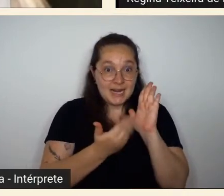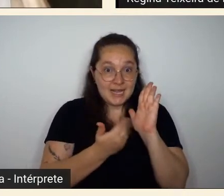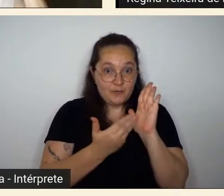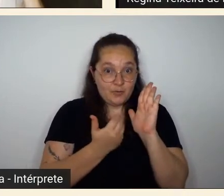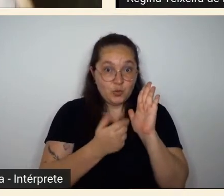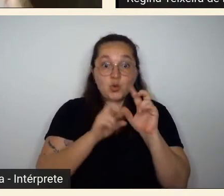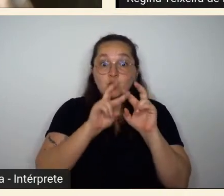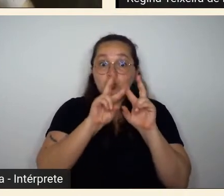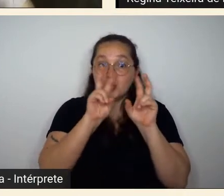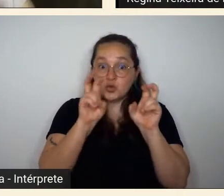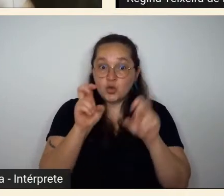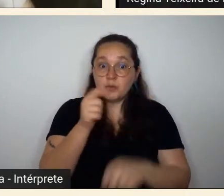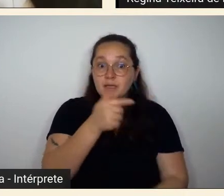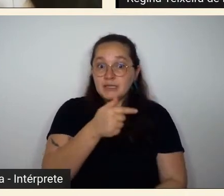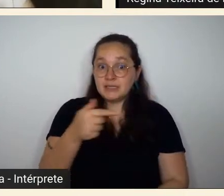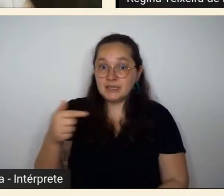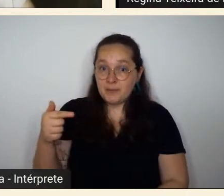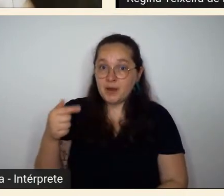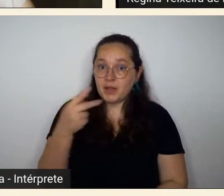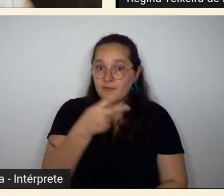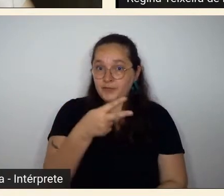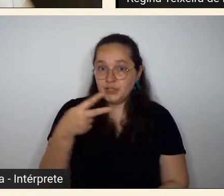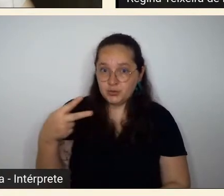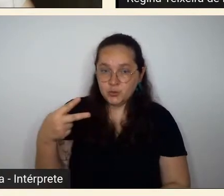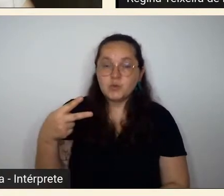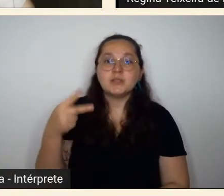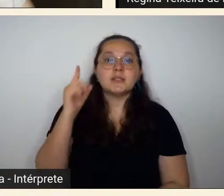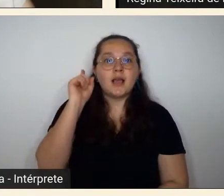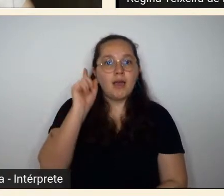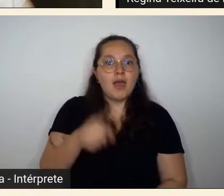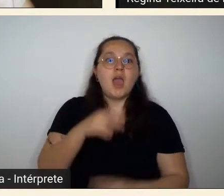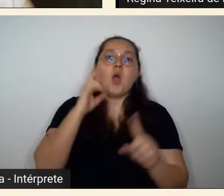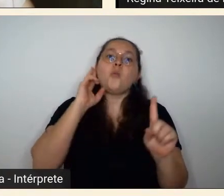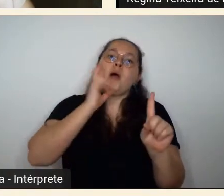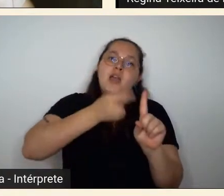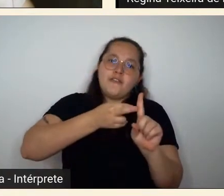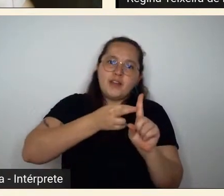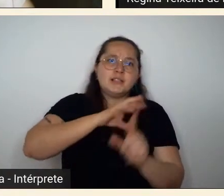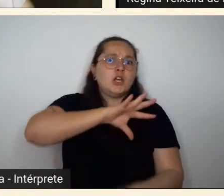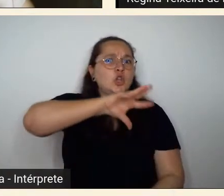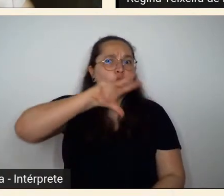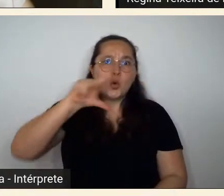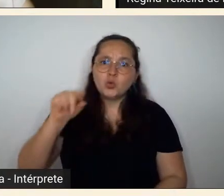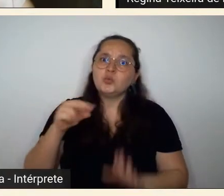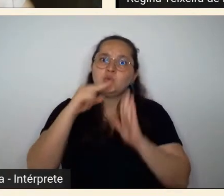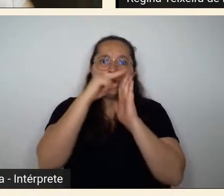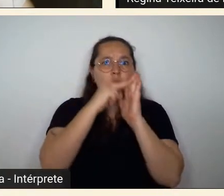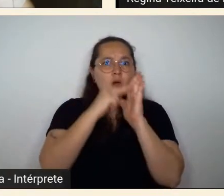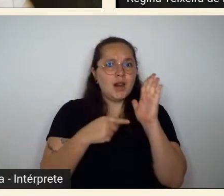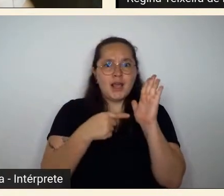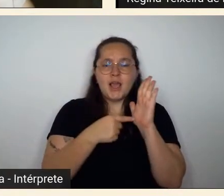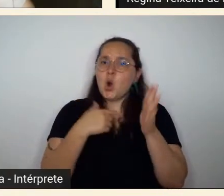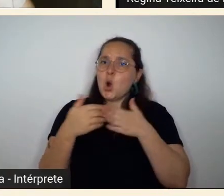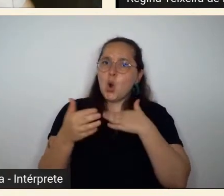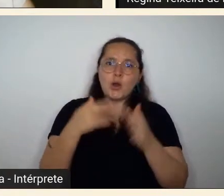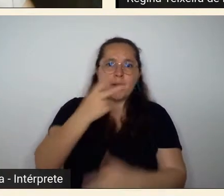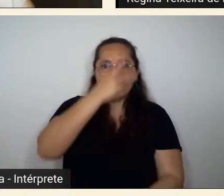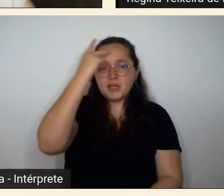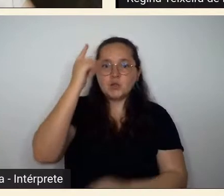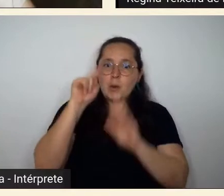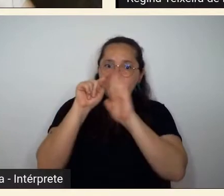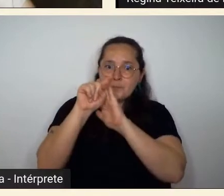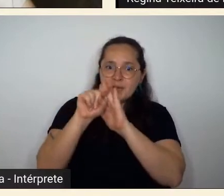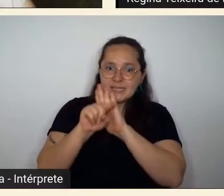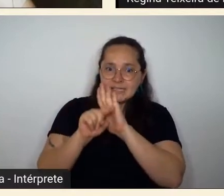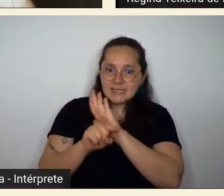é um livro referencial todo mundo se pauta nele quer dizer qualquer pesquisador que começa ou